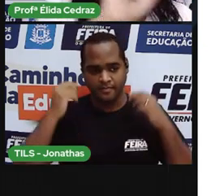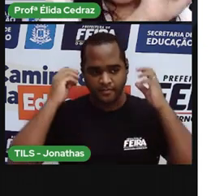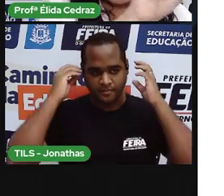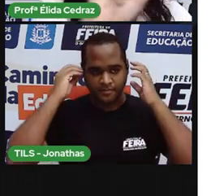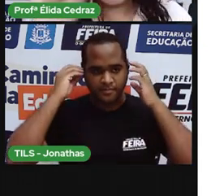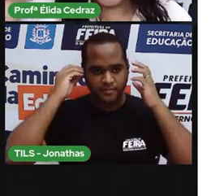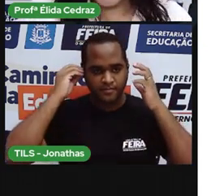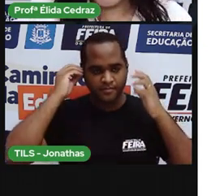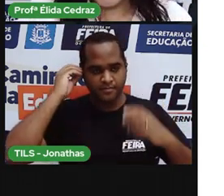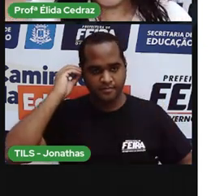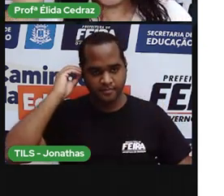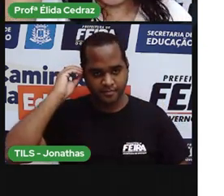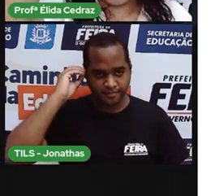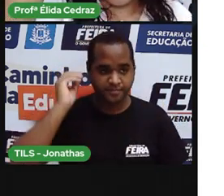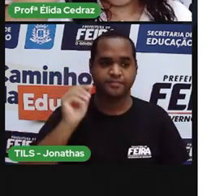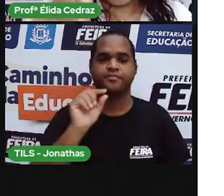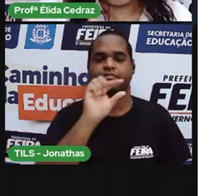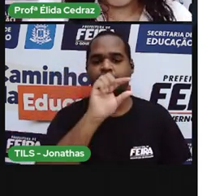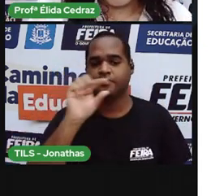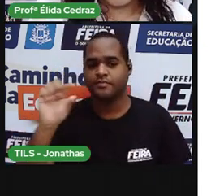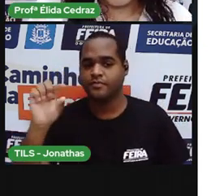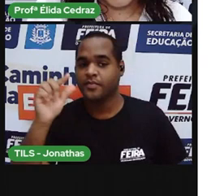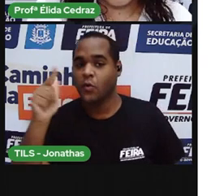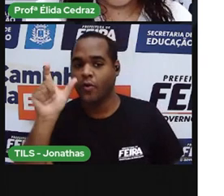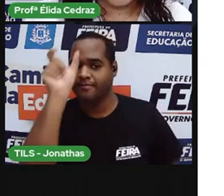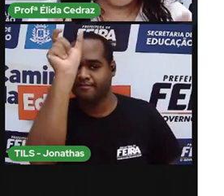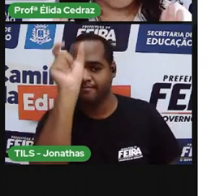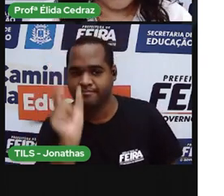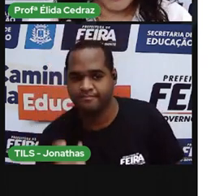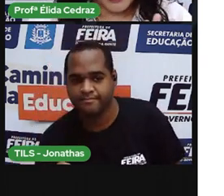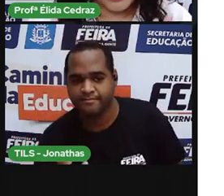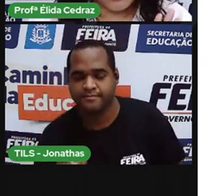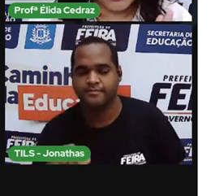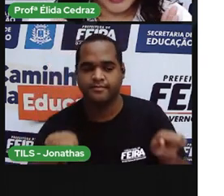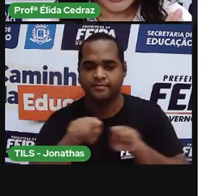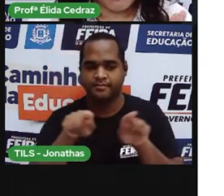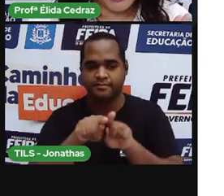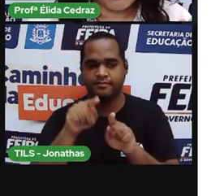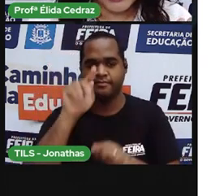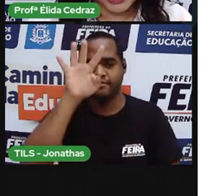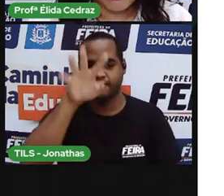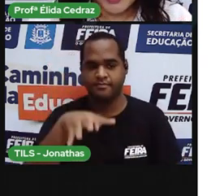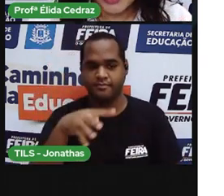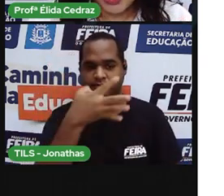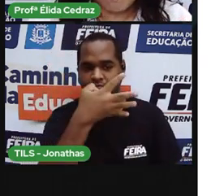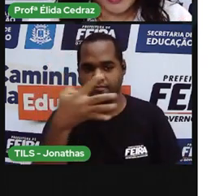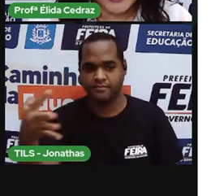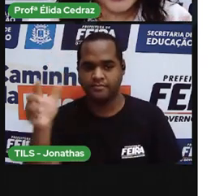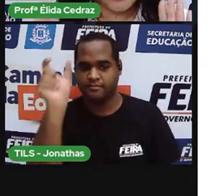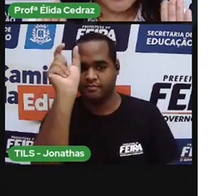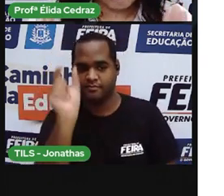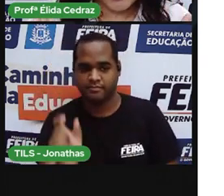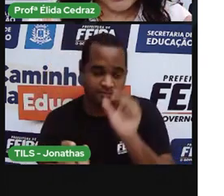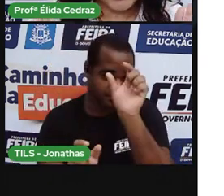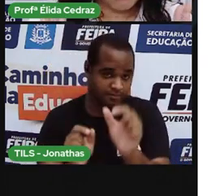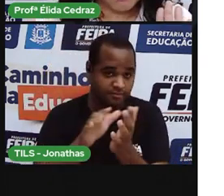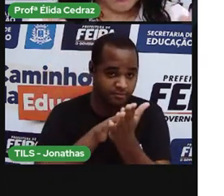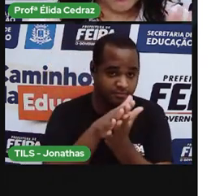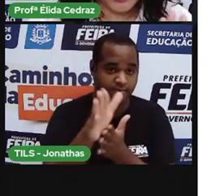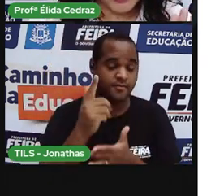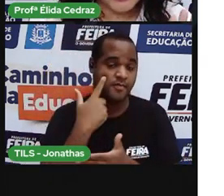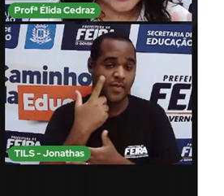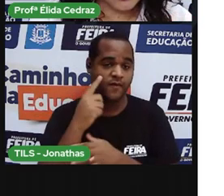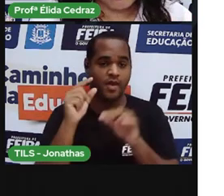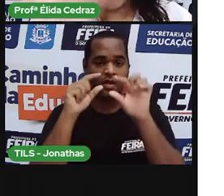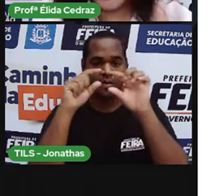assim, linha e coluna, tá certo? Quando pegarem um caça-palavras na atividade impressa, sempre